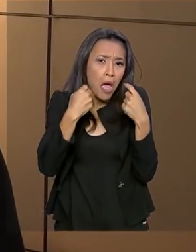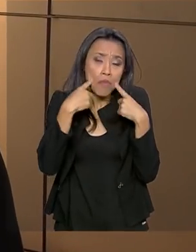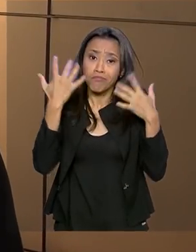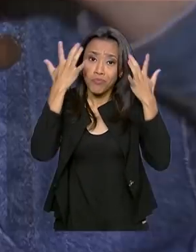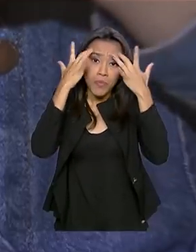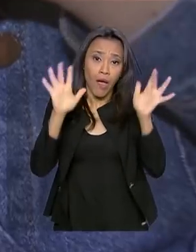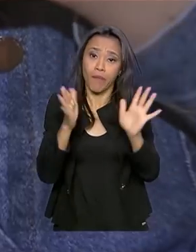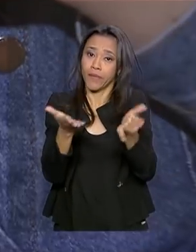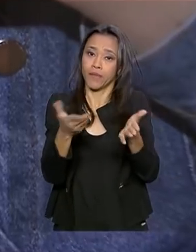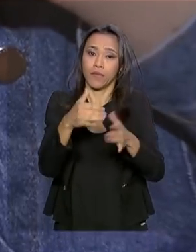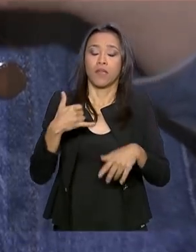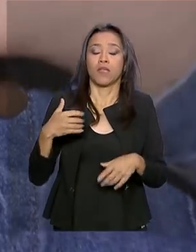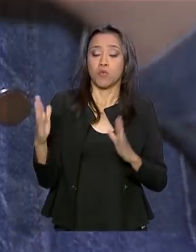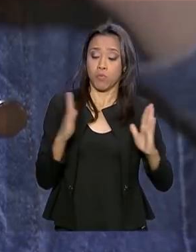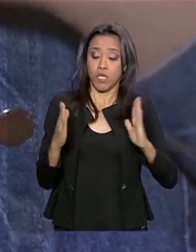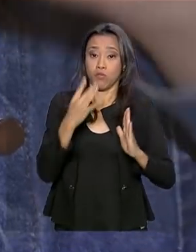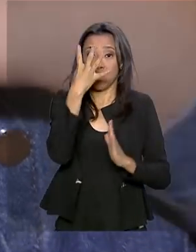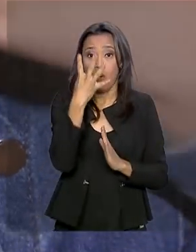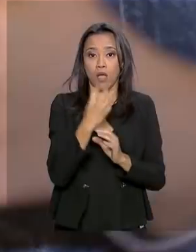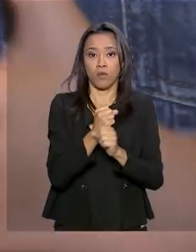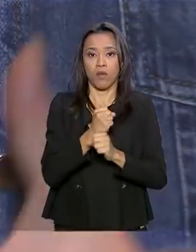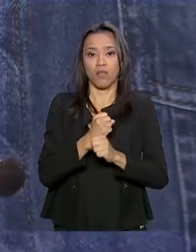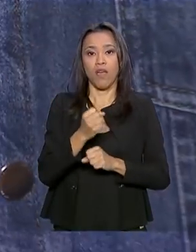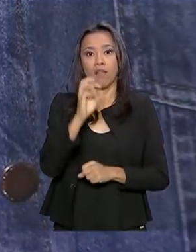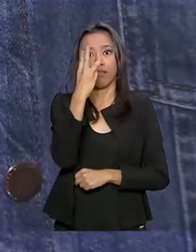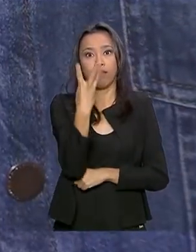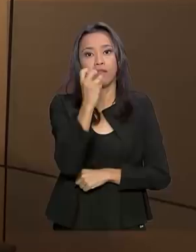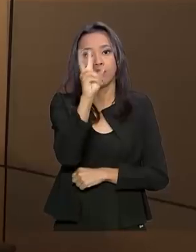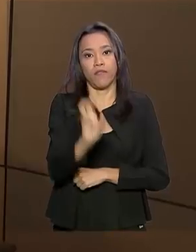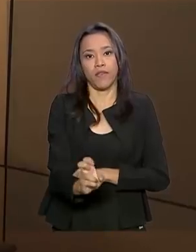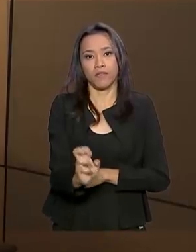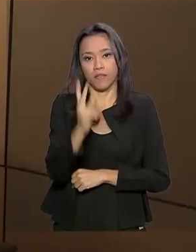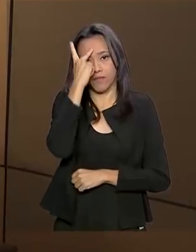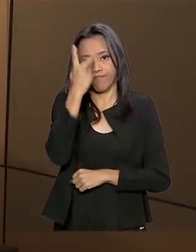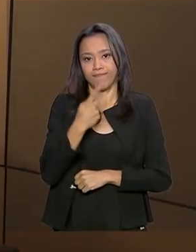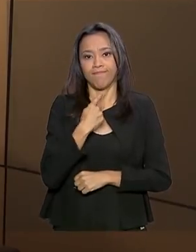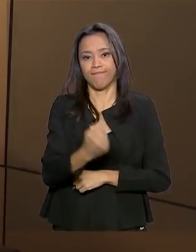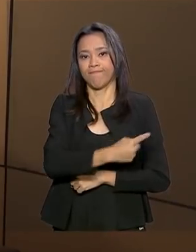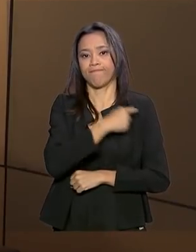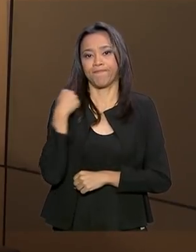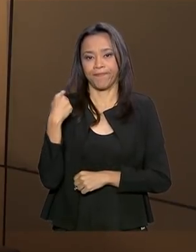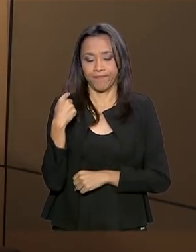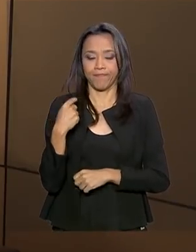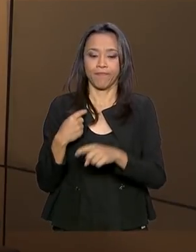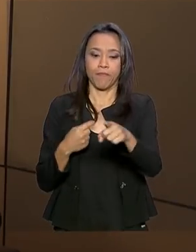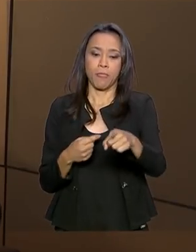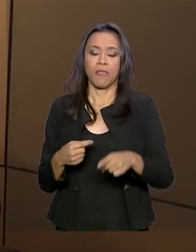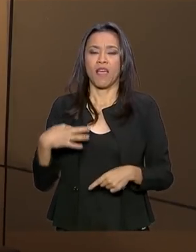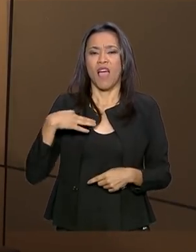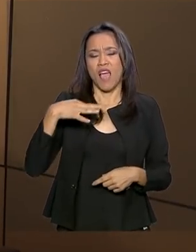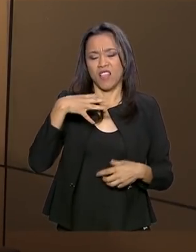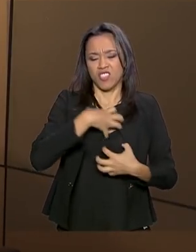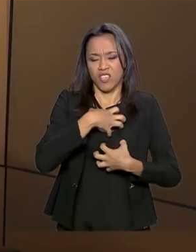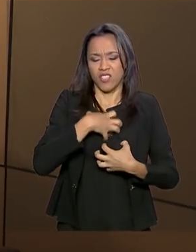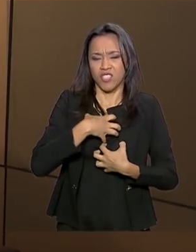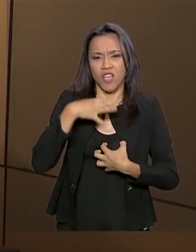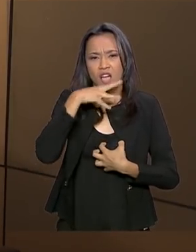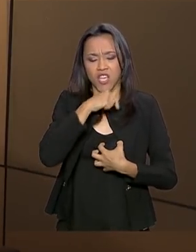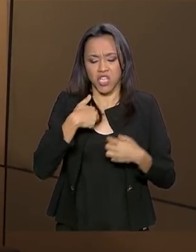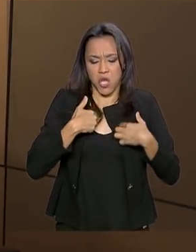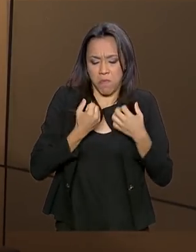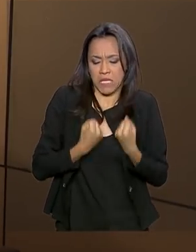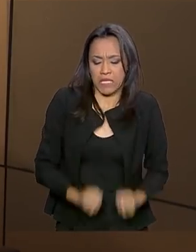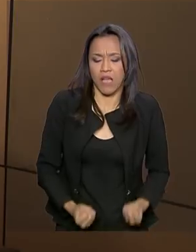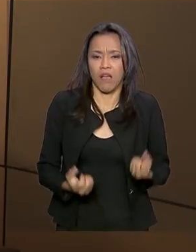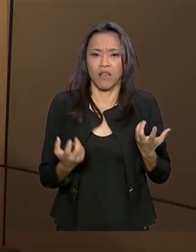4 anos, ela tentou suicídio por 3 vezes. O sentimento de você se sentir um fardo, de você se sentir uma